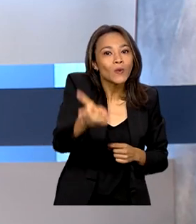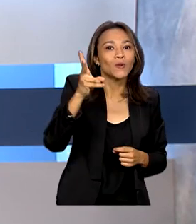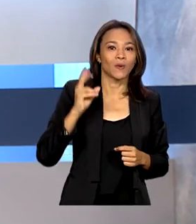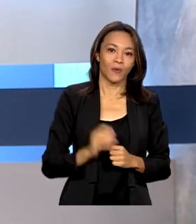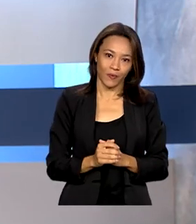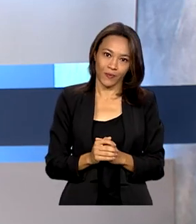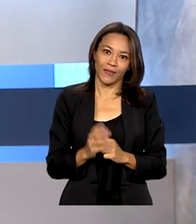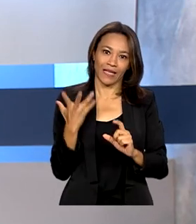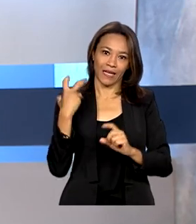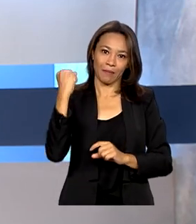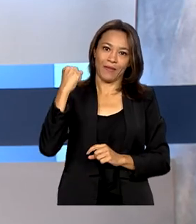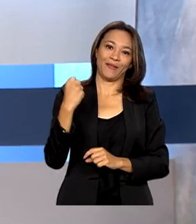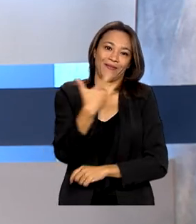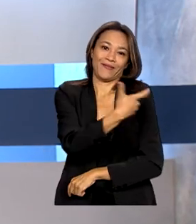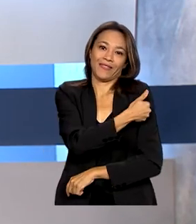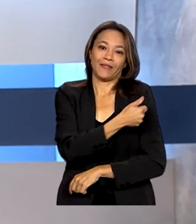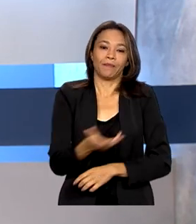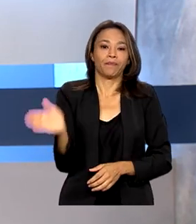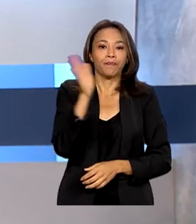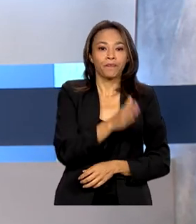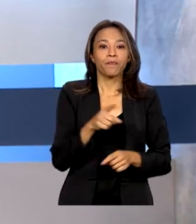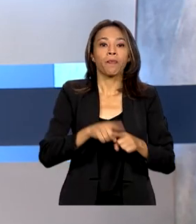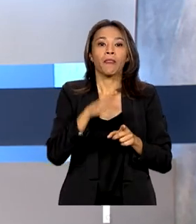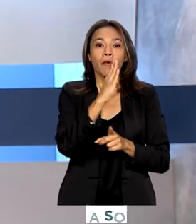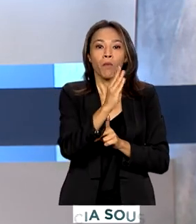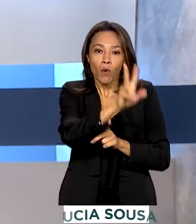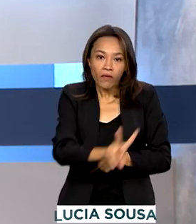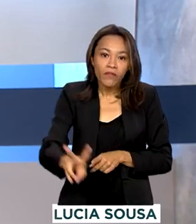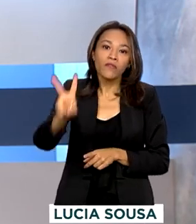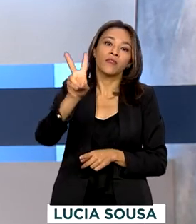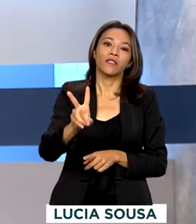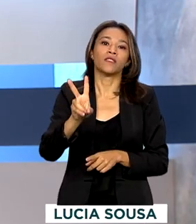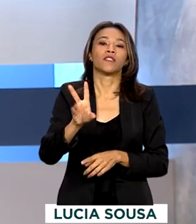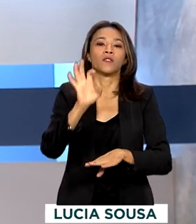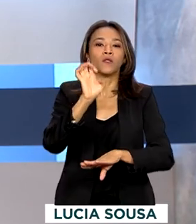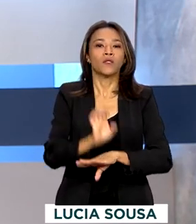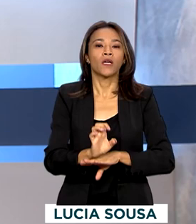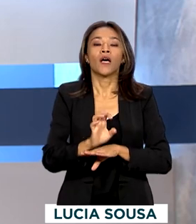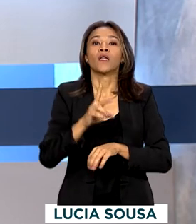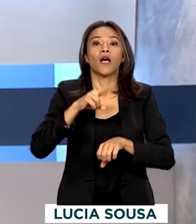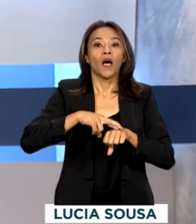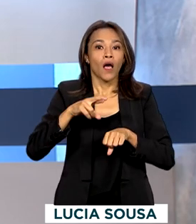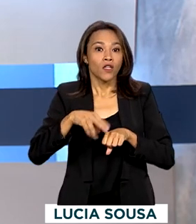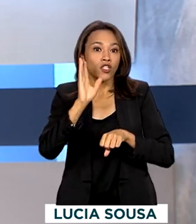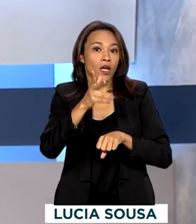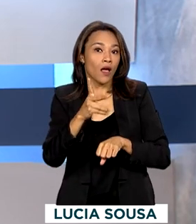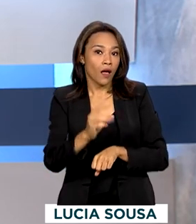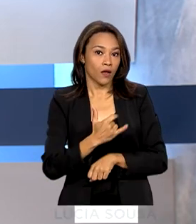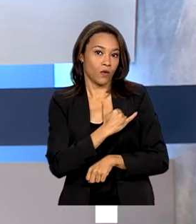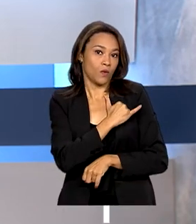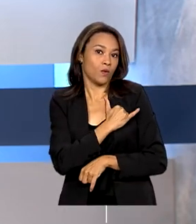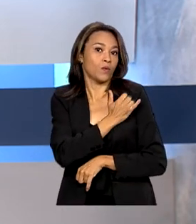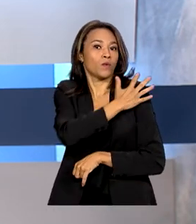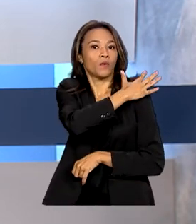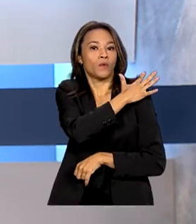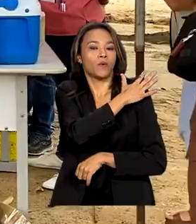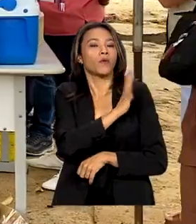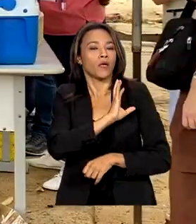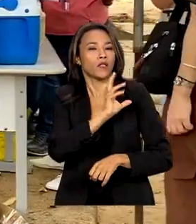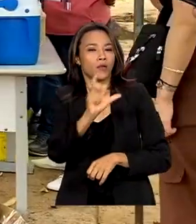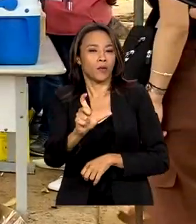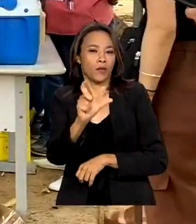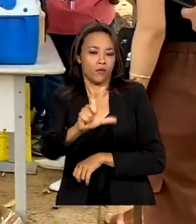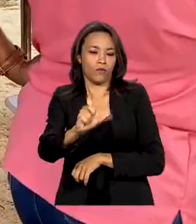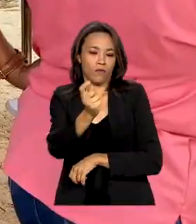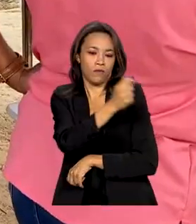É, e em Boa Vista, Roraima, os Yanomami receberam doses de vacinas bivalentes contra a Covid-19